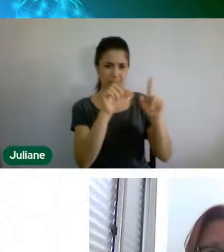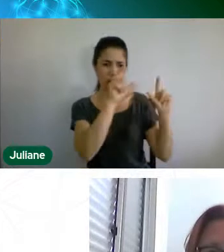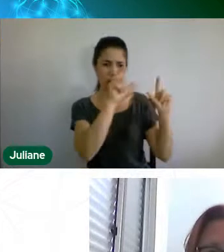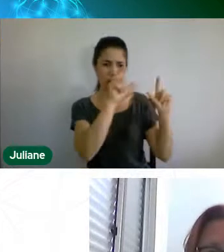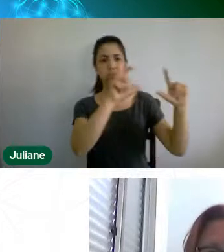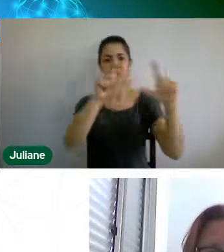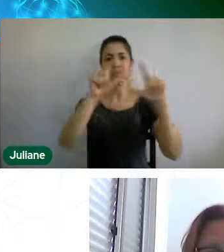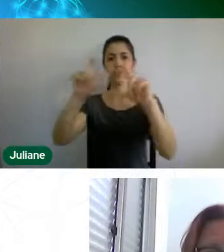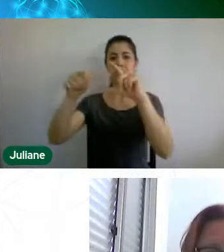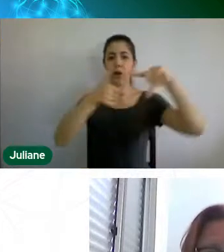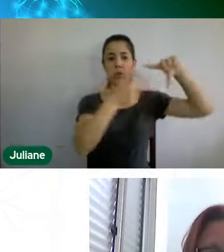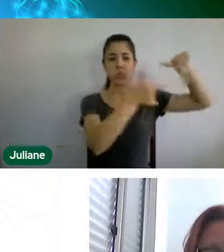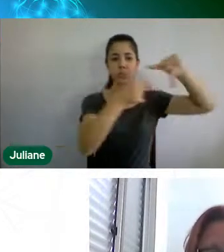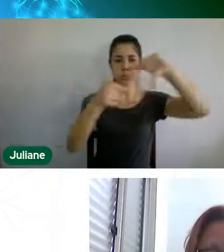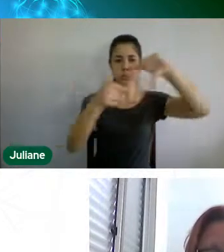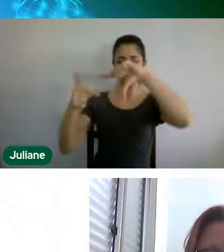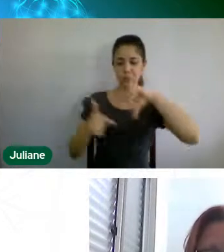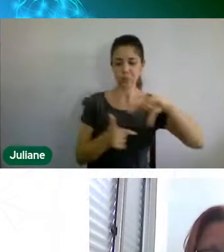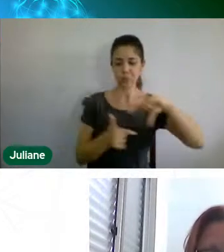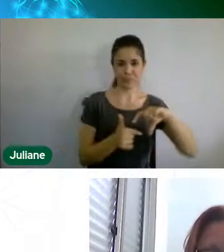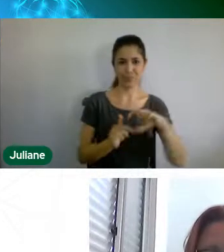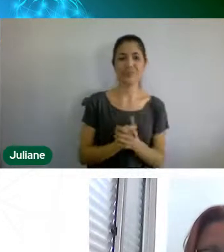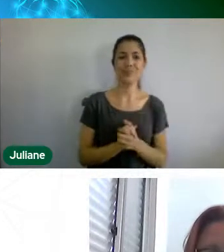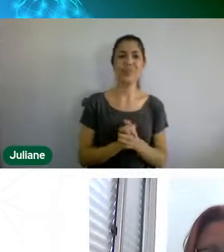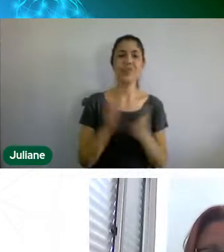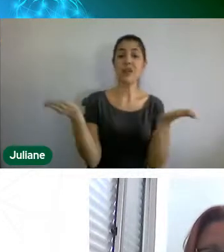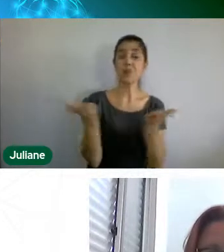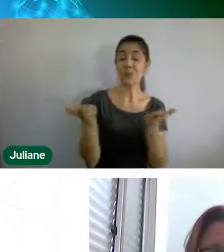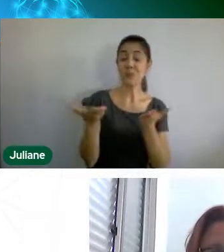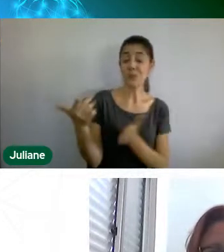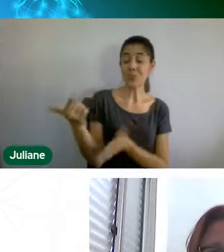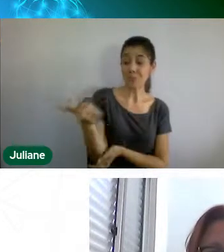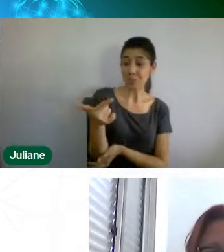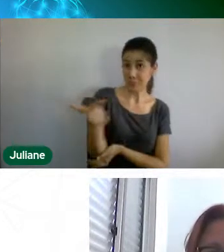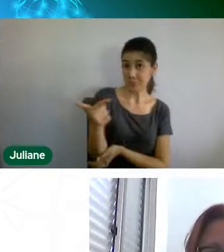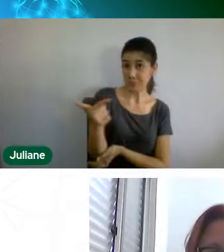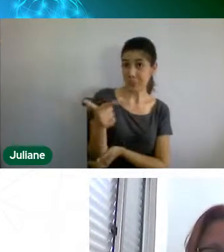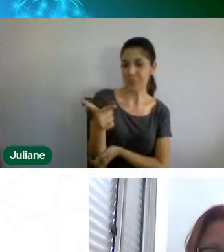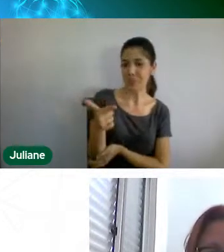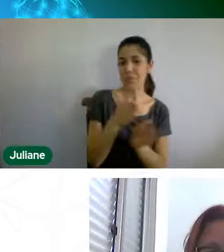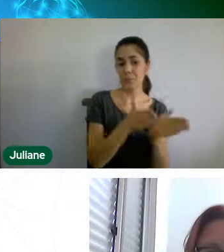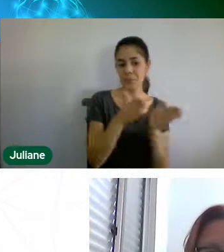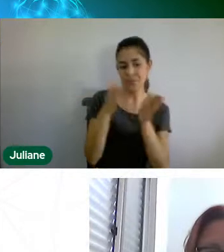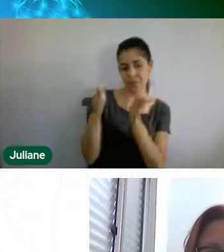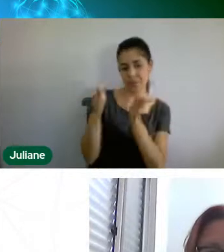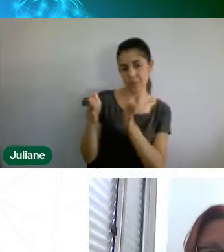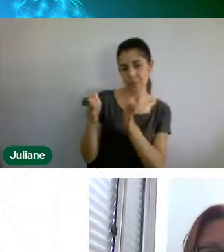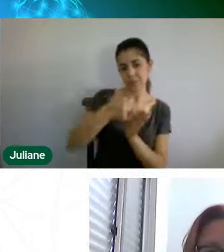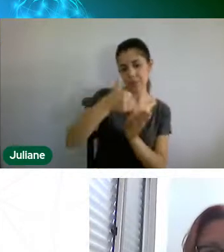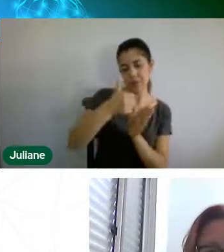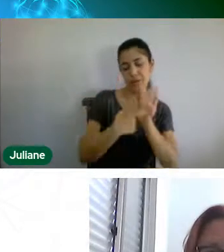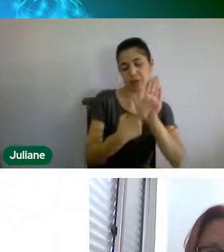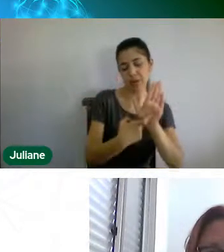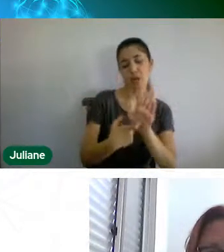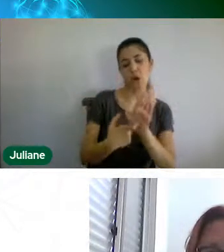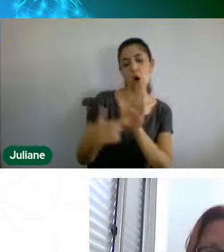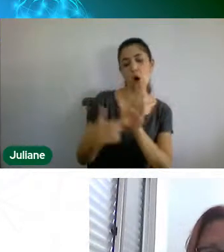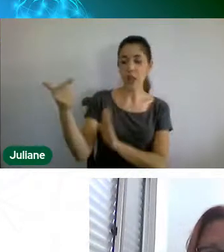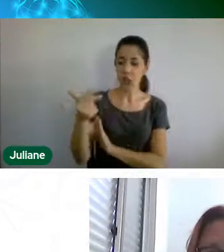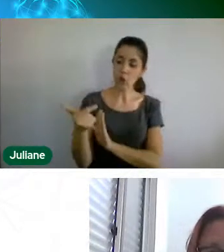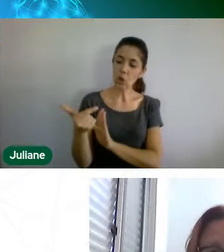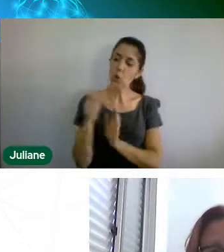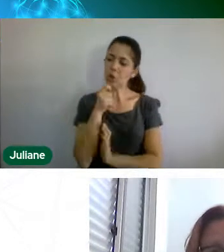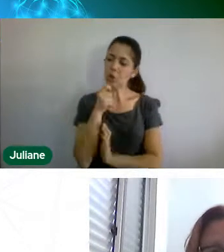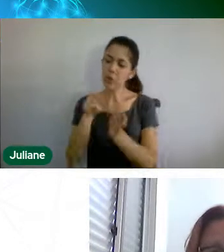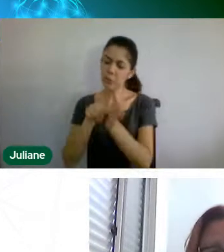Passamos, então, para a segunda etapa do trabalho, 14 horas e 29 aqui, então, cerca de 10